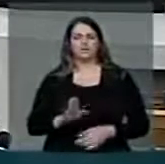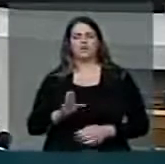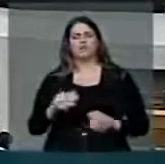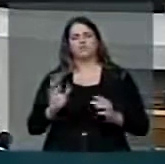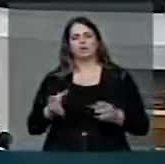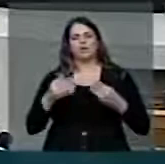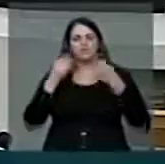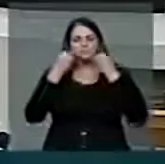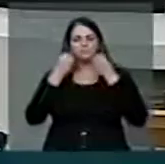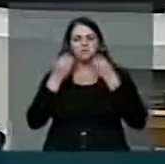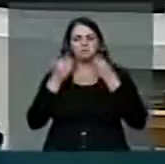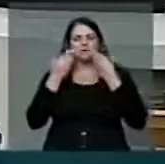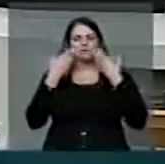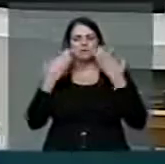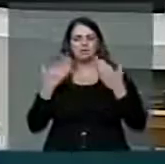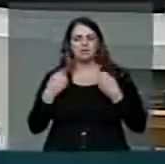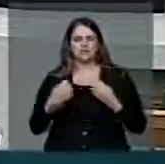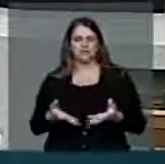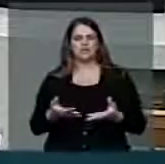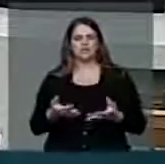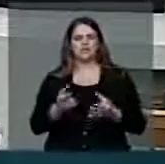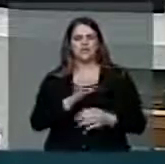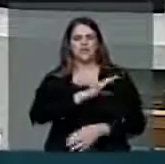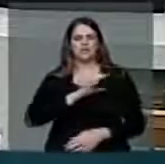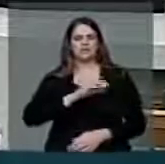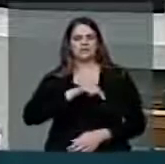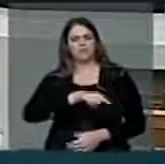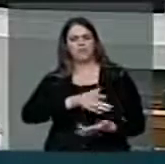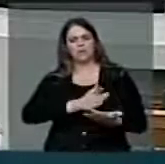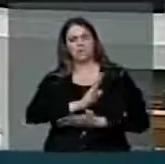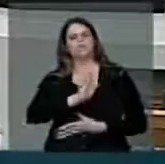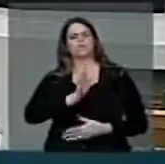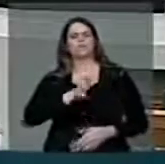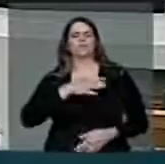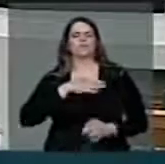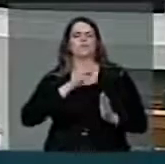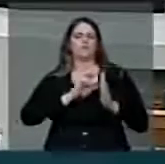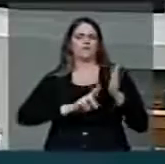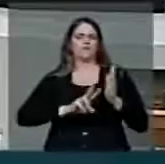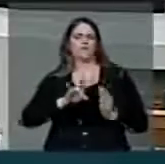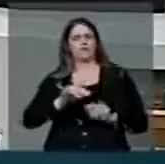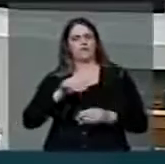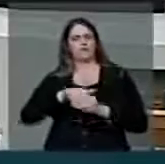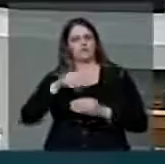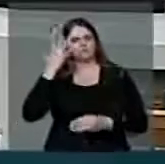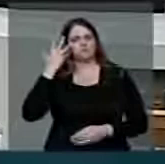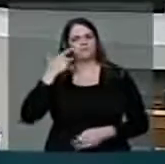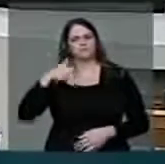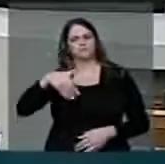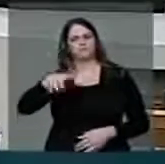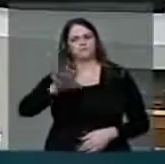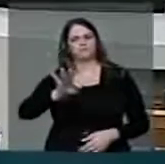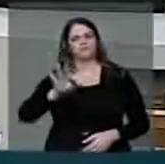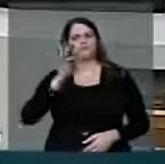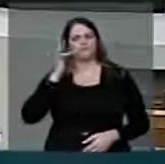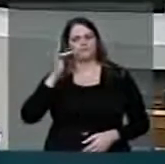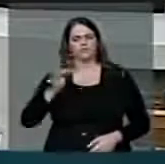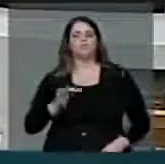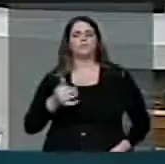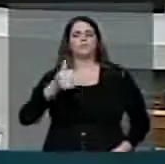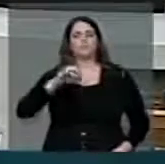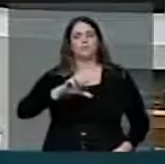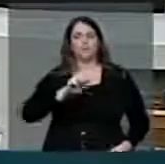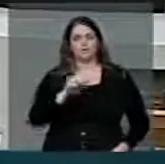em seguida, por unanimidade, aprovou esse nosso parecer que deve ser votado dentro de poucos dias. Desde a construção de 88,